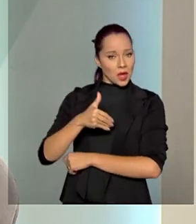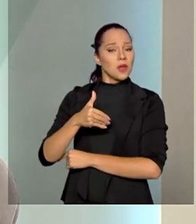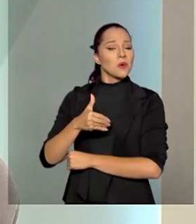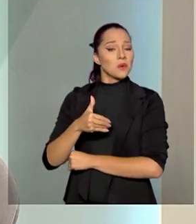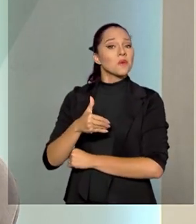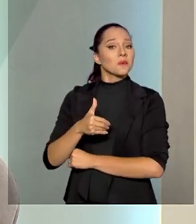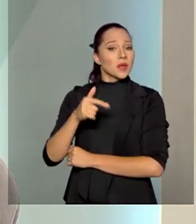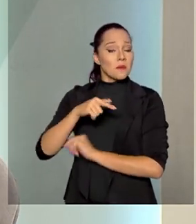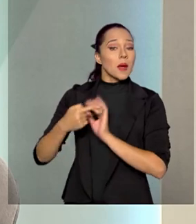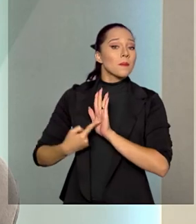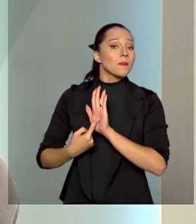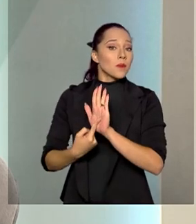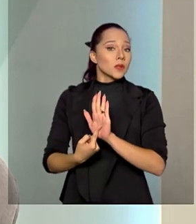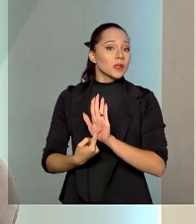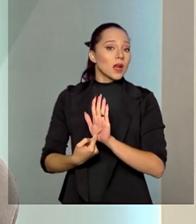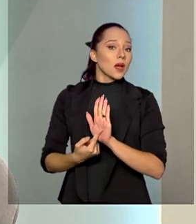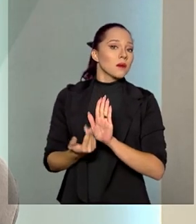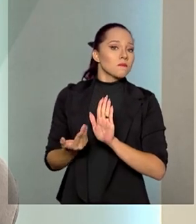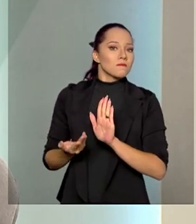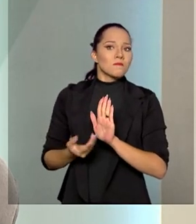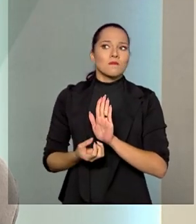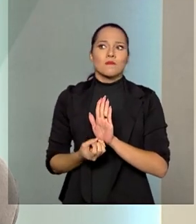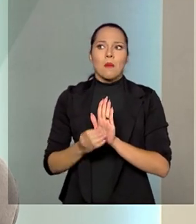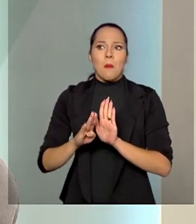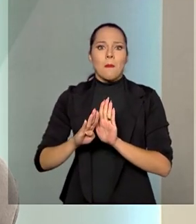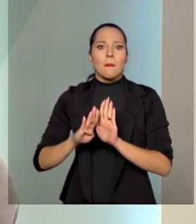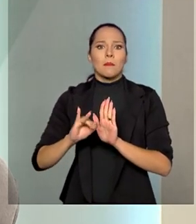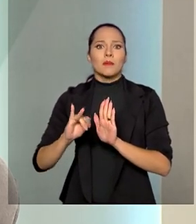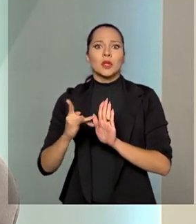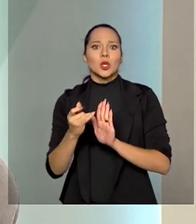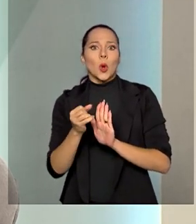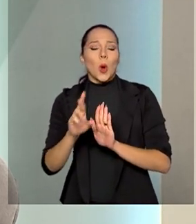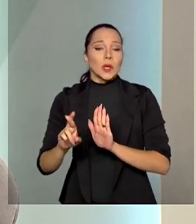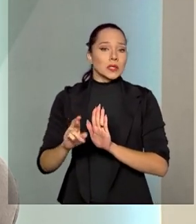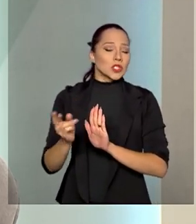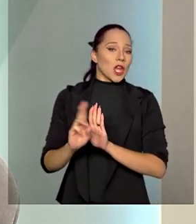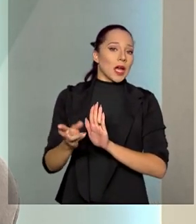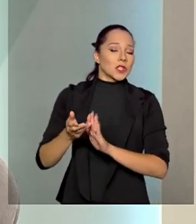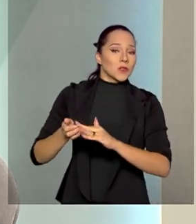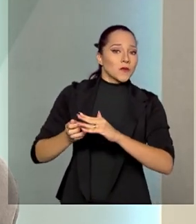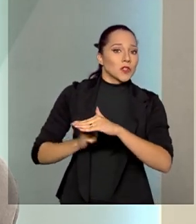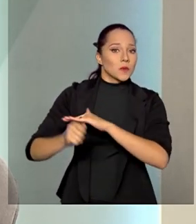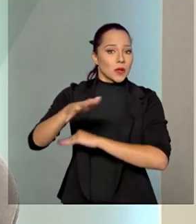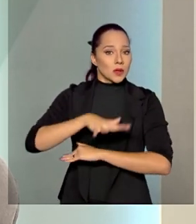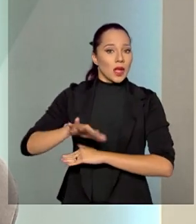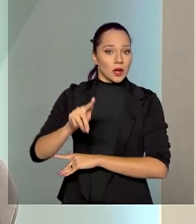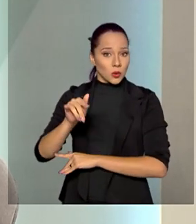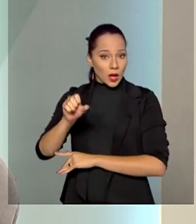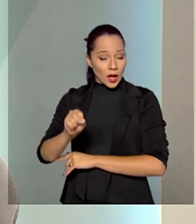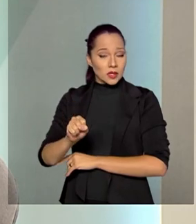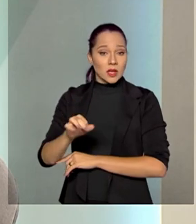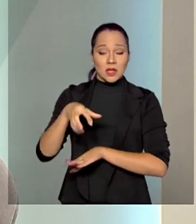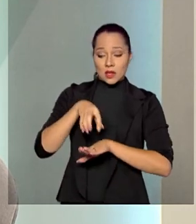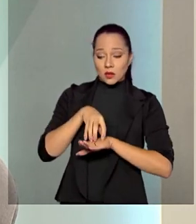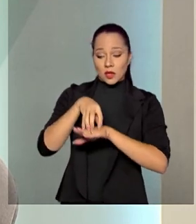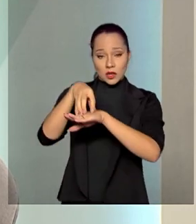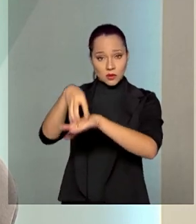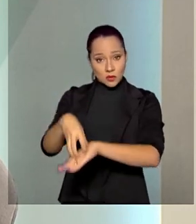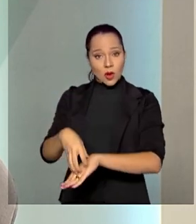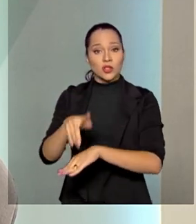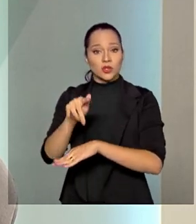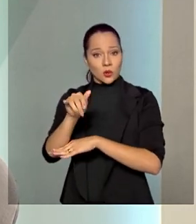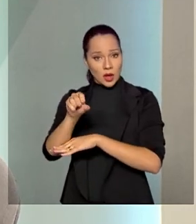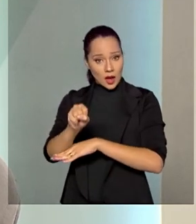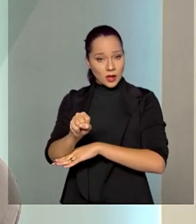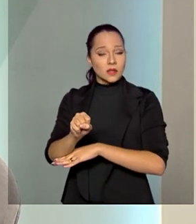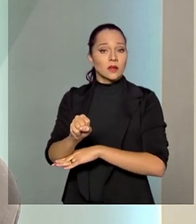vieram apresentar bilhões de investimentos no mercado de gás, tanto no transporte do gás